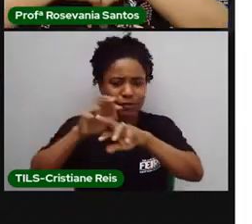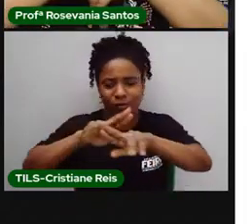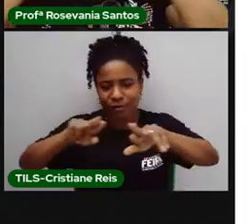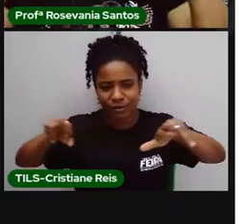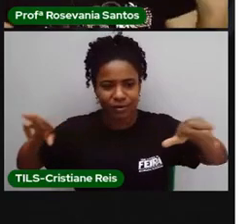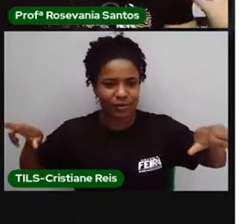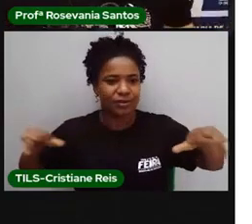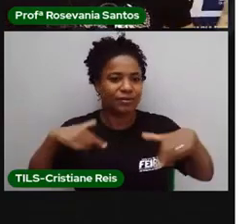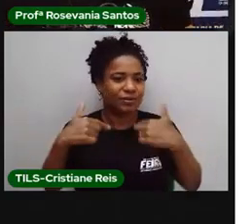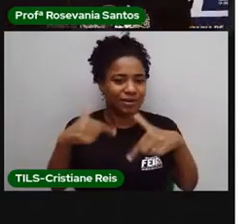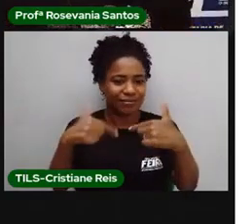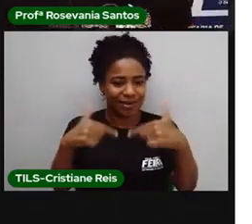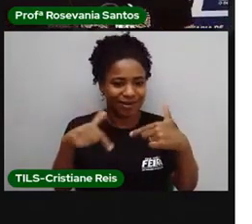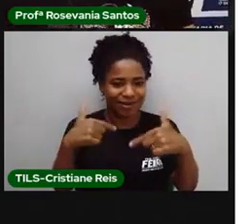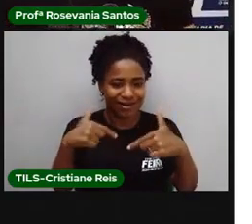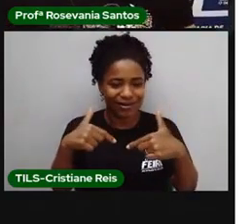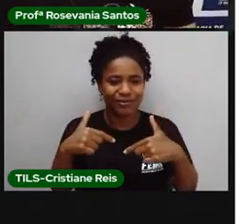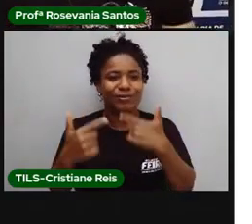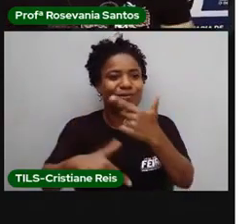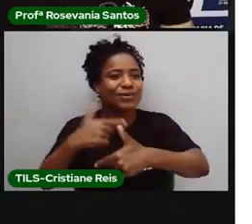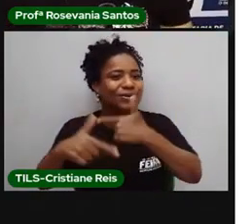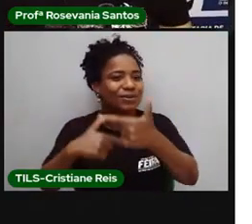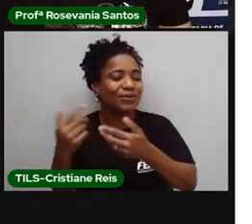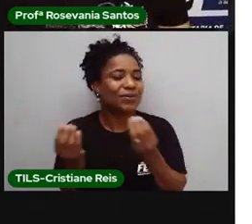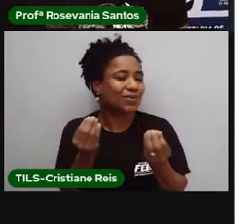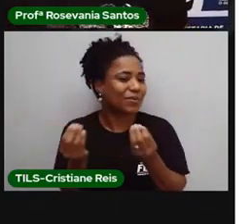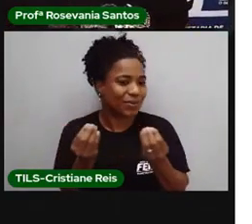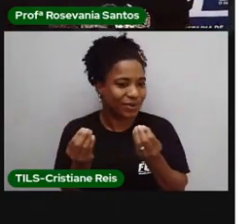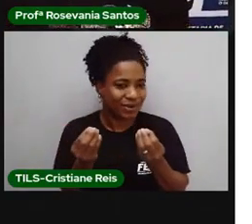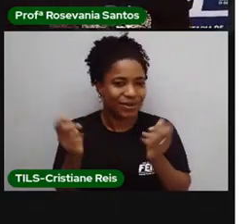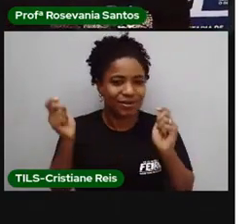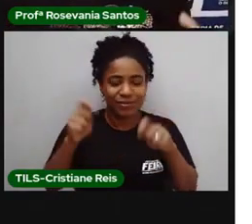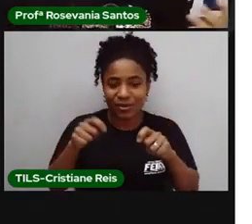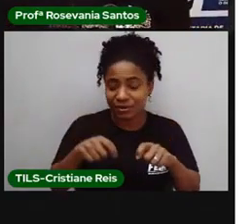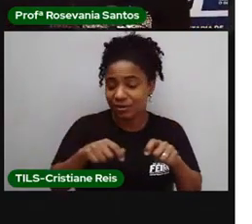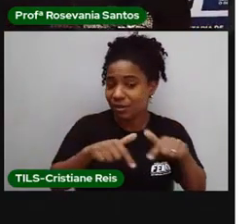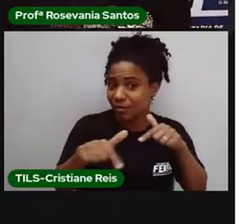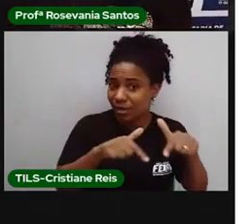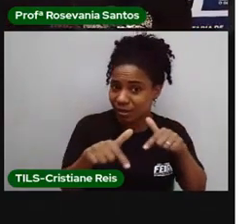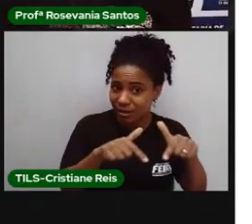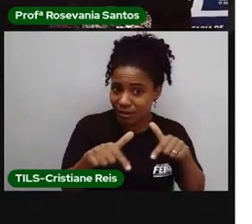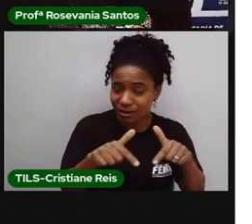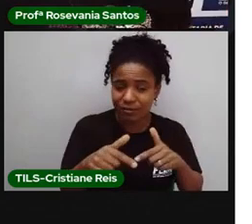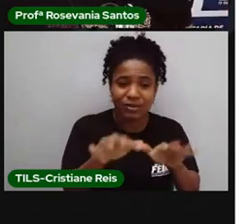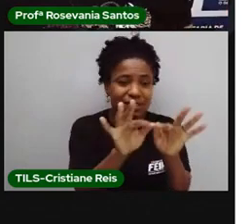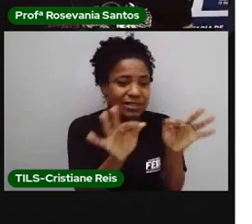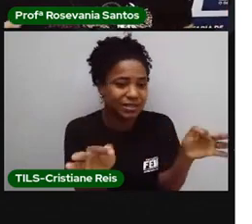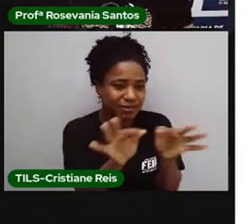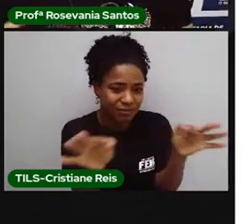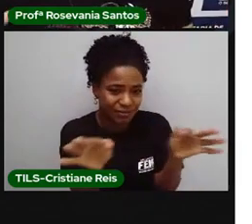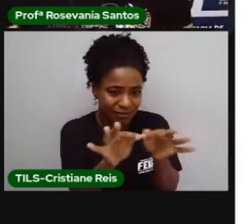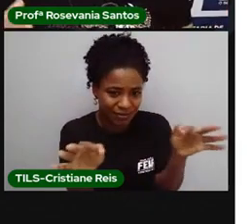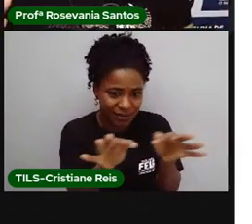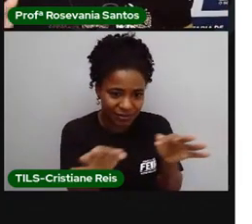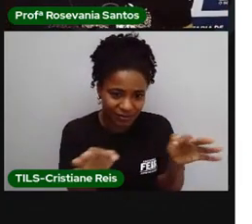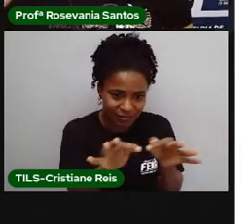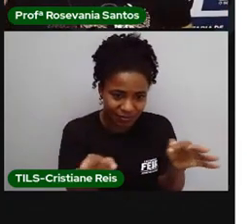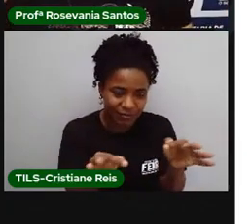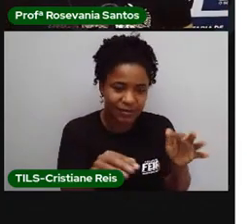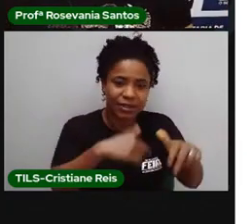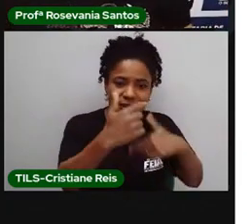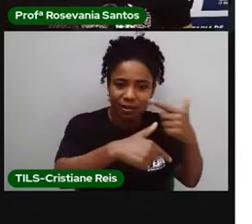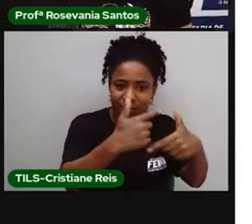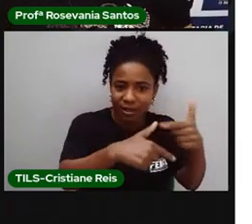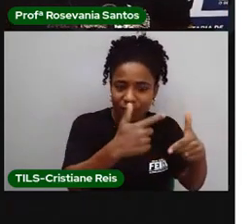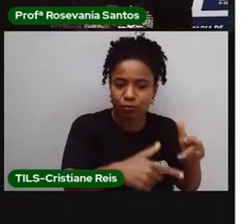todos esses processos aí de produção, você pode encontrar essa divisão do trabalho ou a cooperação simples. Você pode encontrar pessoas